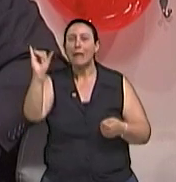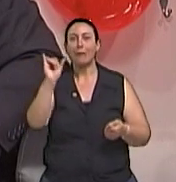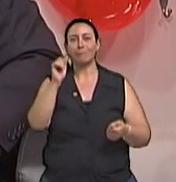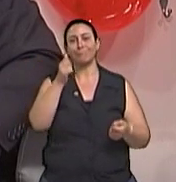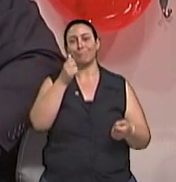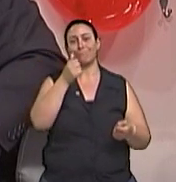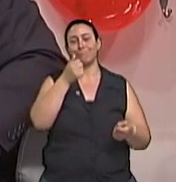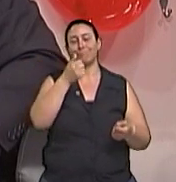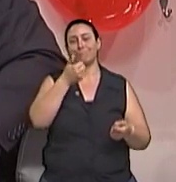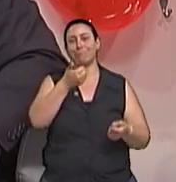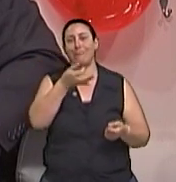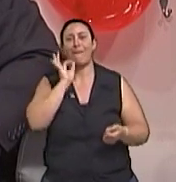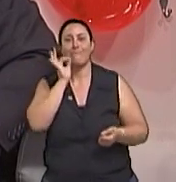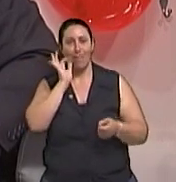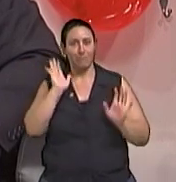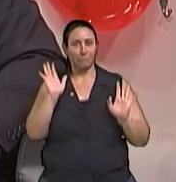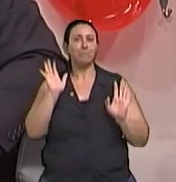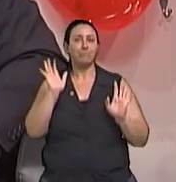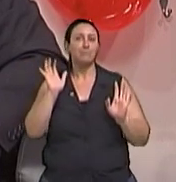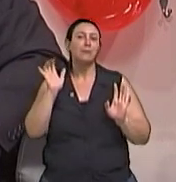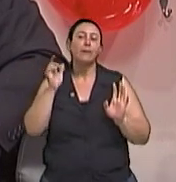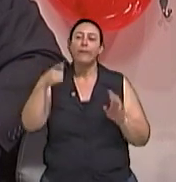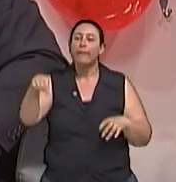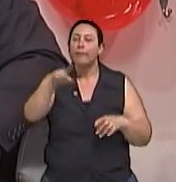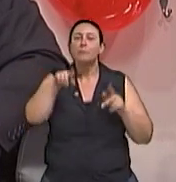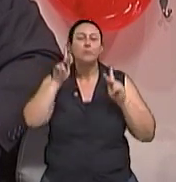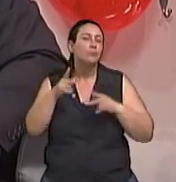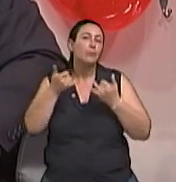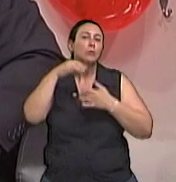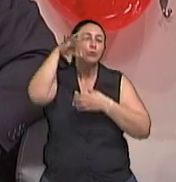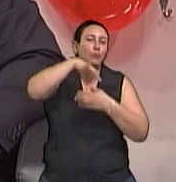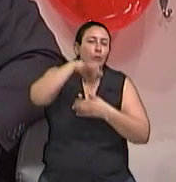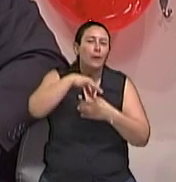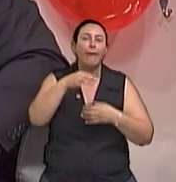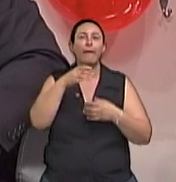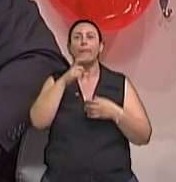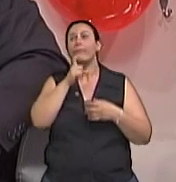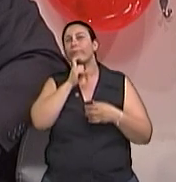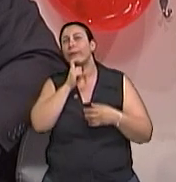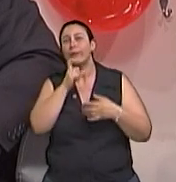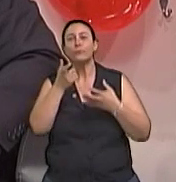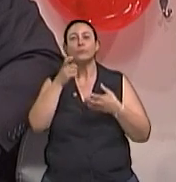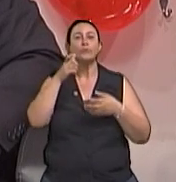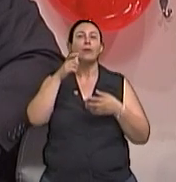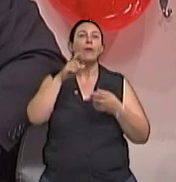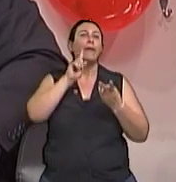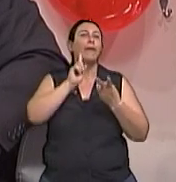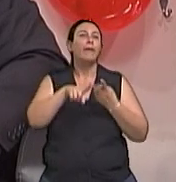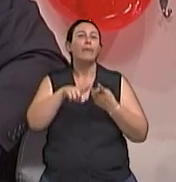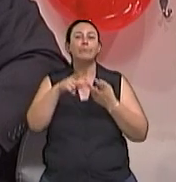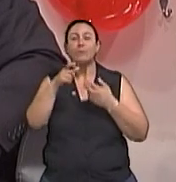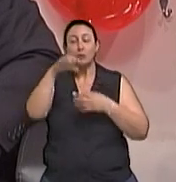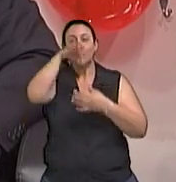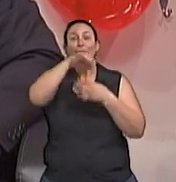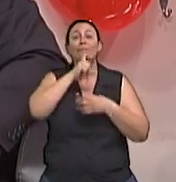das quatro já não toma mais café, chá verde. O que é é chá verde? Chá de folhas verdes,